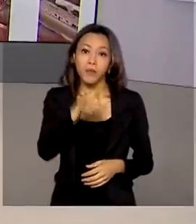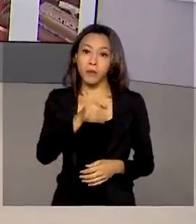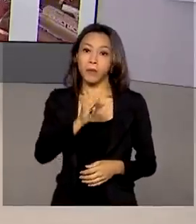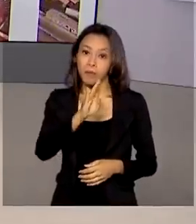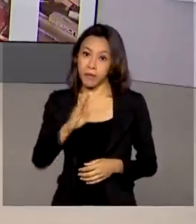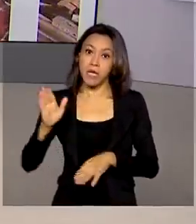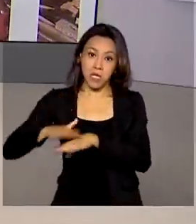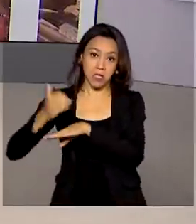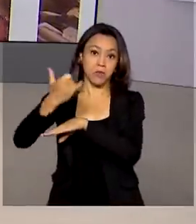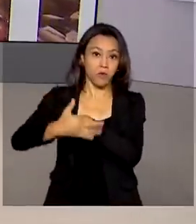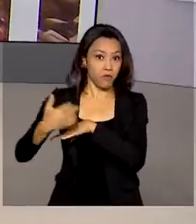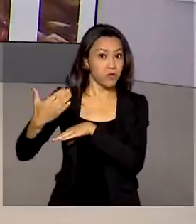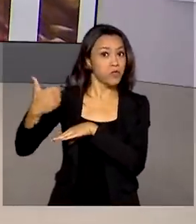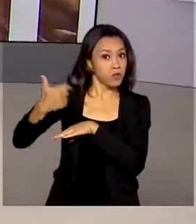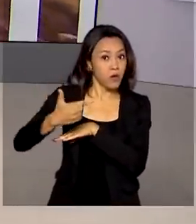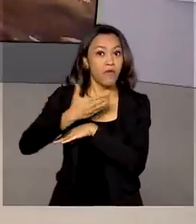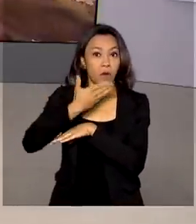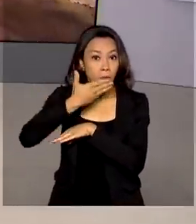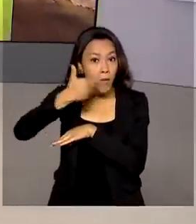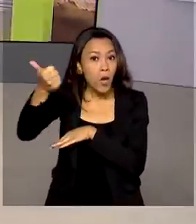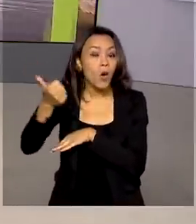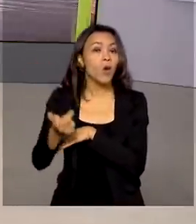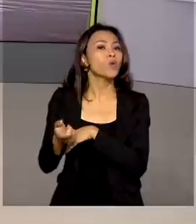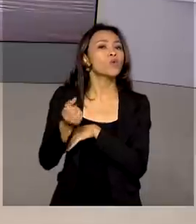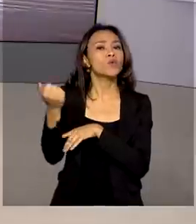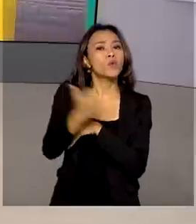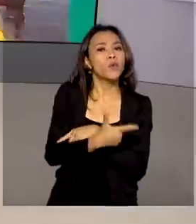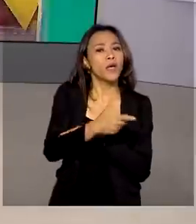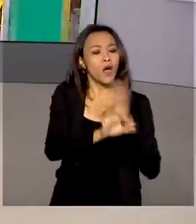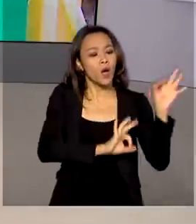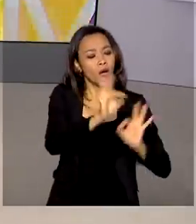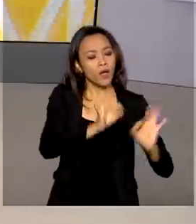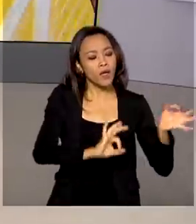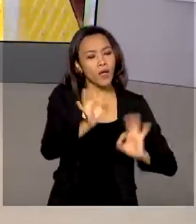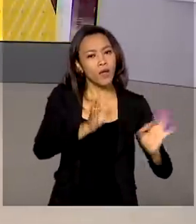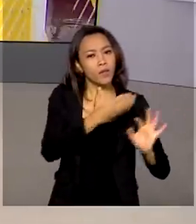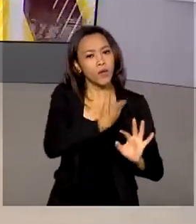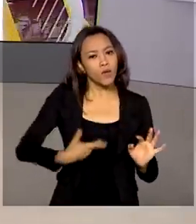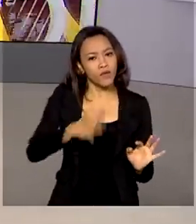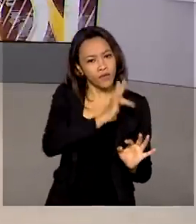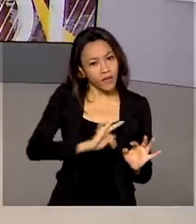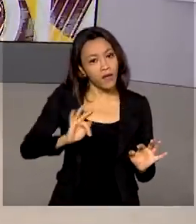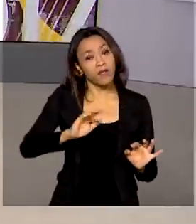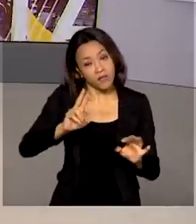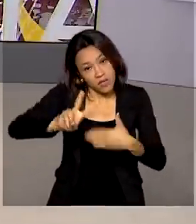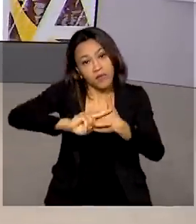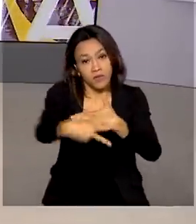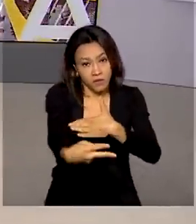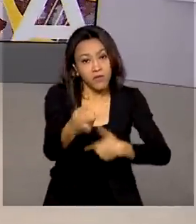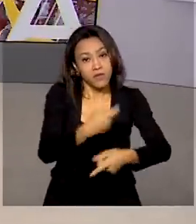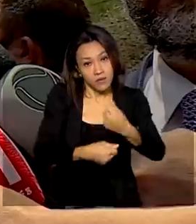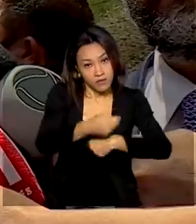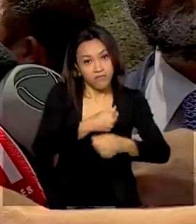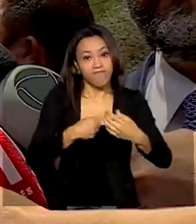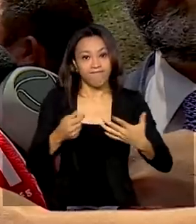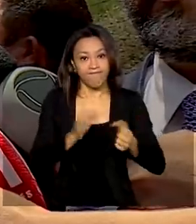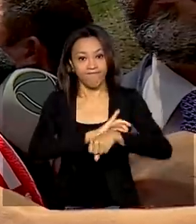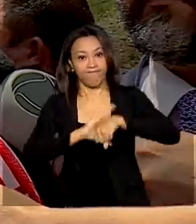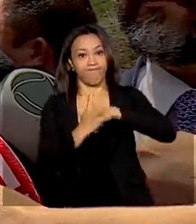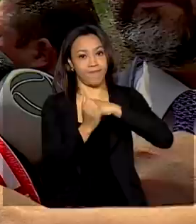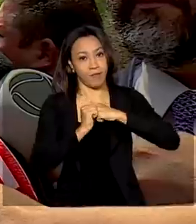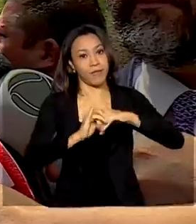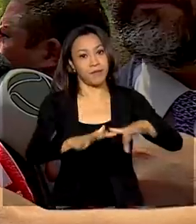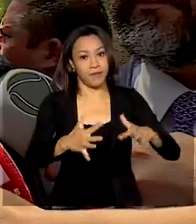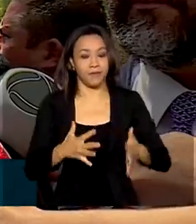melhor do que o projetado pelo governo federal depois das consequências econômicas causadas pela pandemia. Se esperava